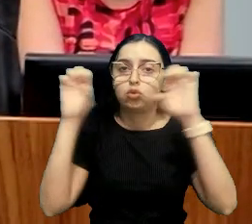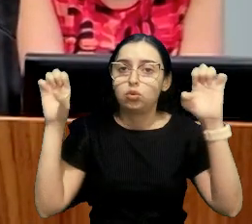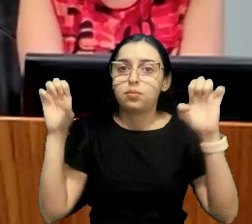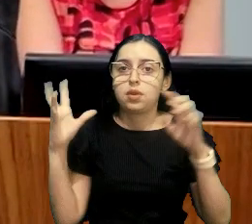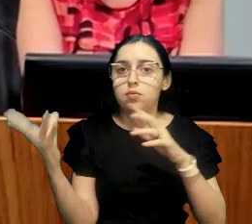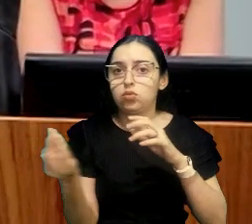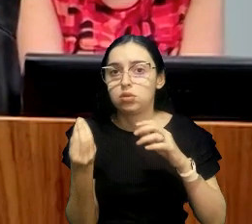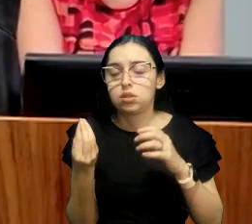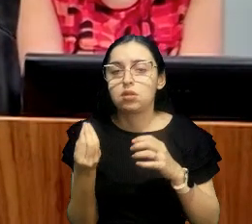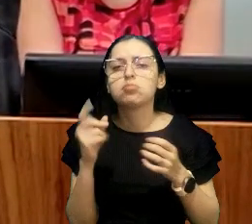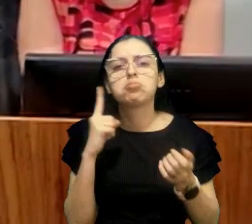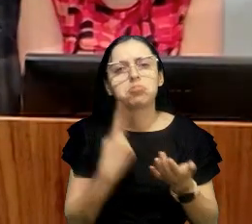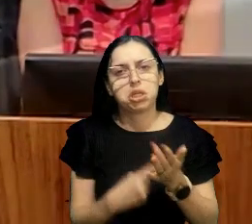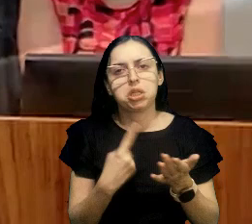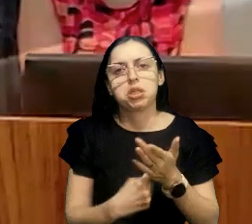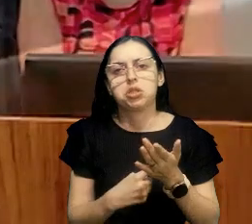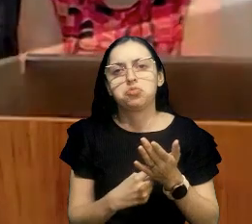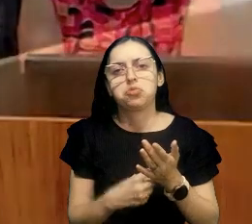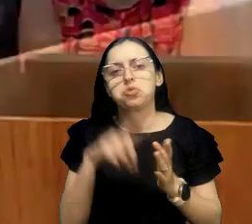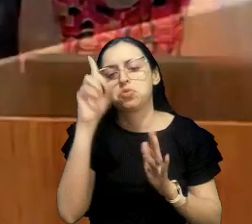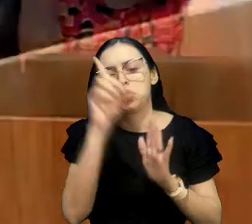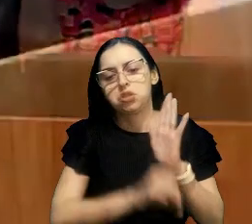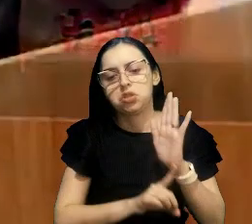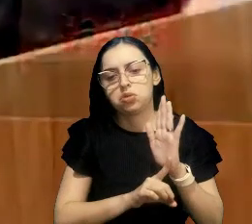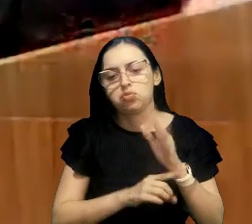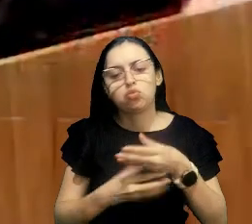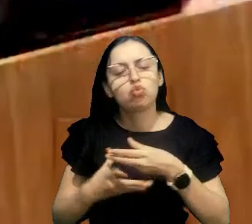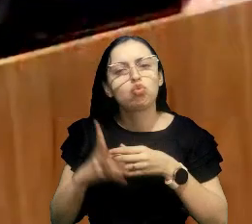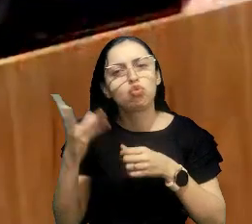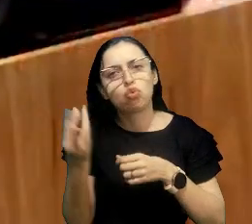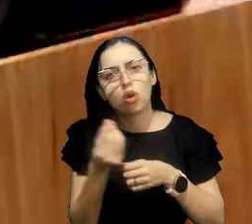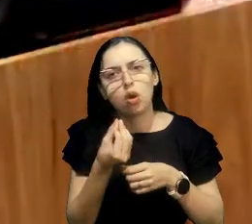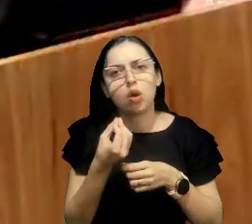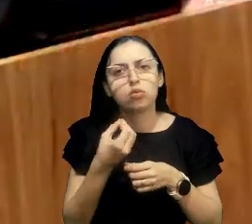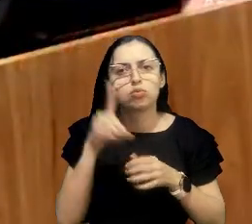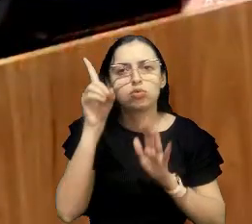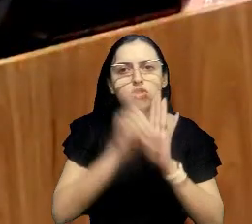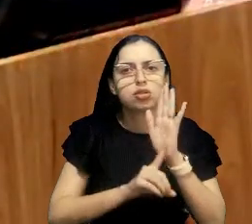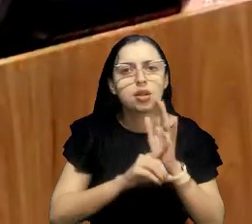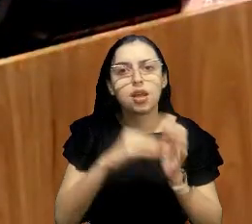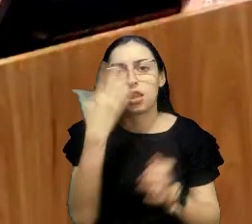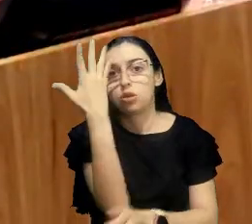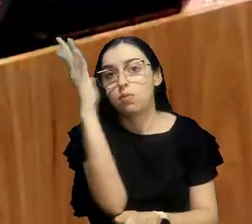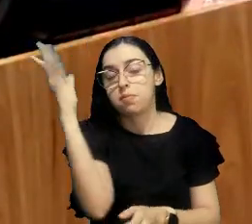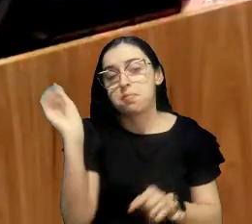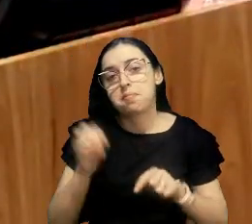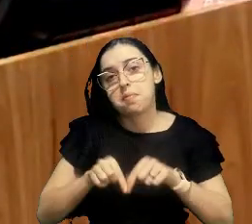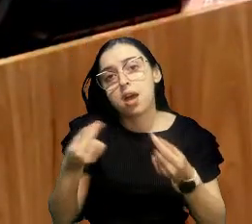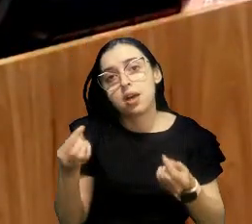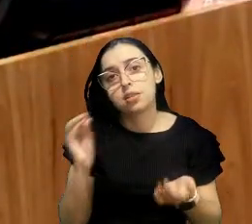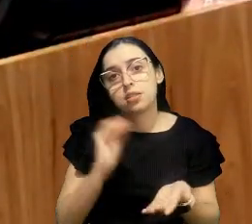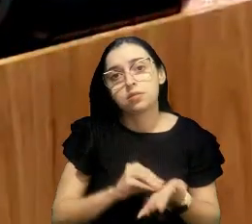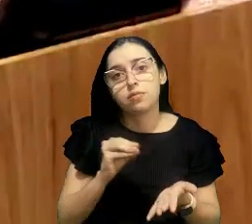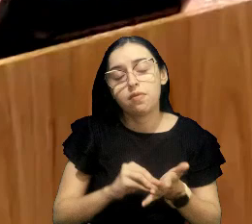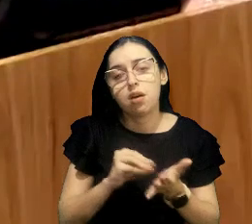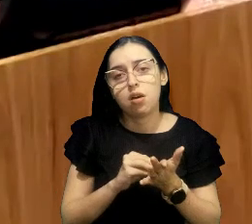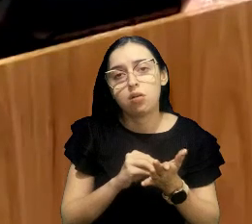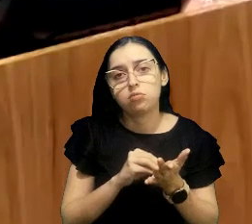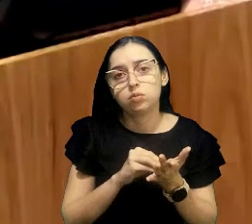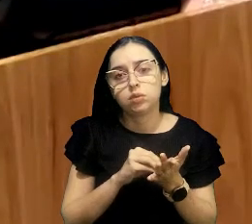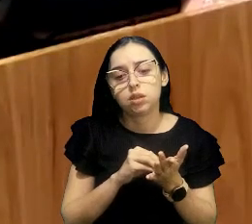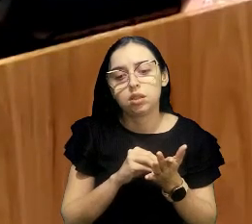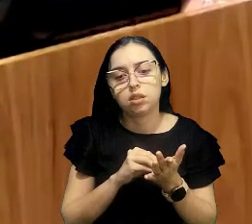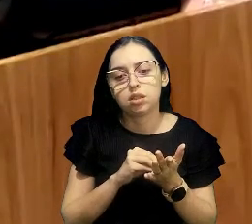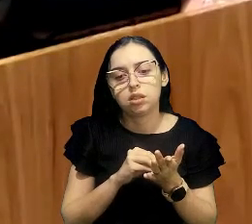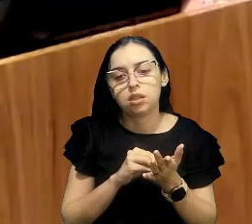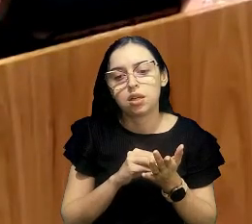garante muitos direitos, isso é todo o direito para meio ambiente, mas deixa a... e aí não só o coluidor,